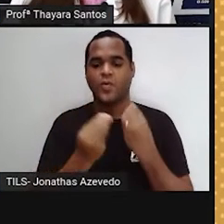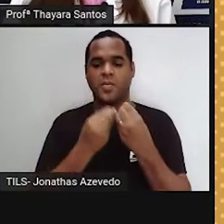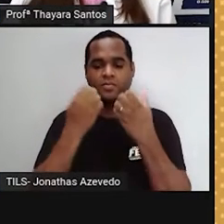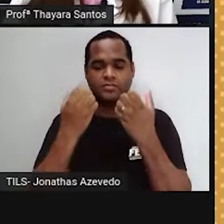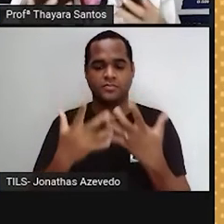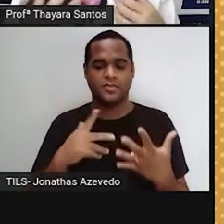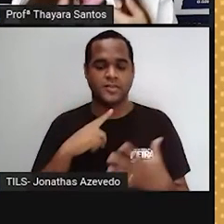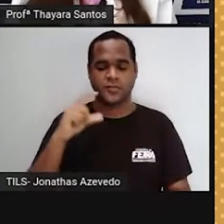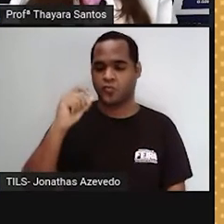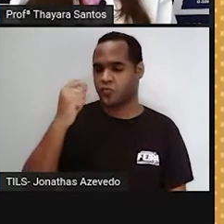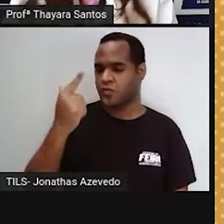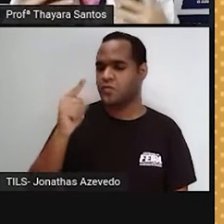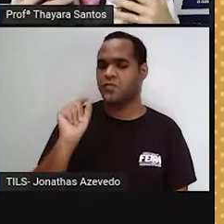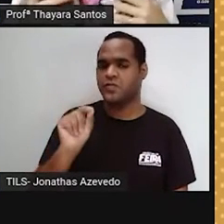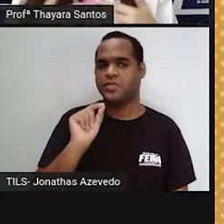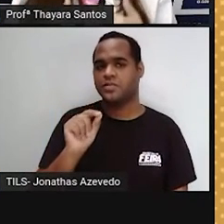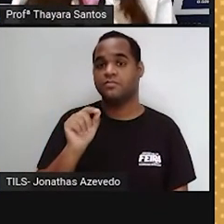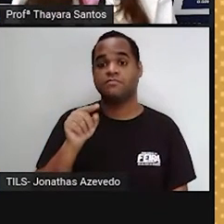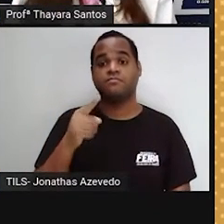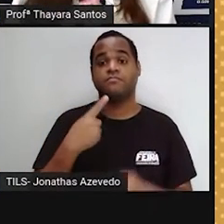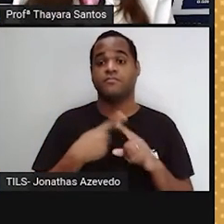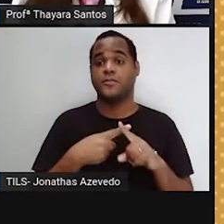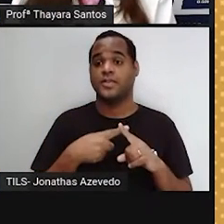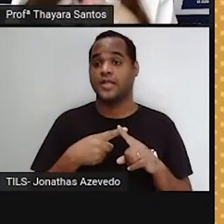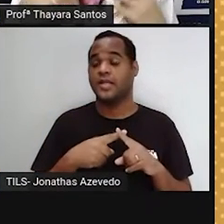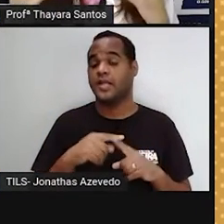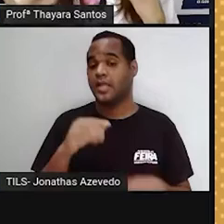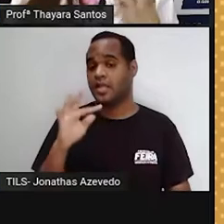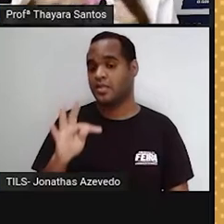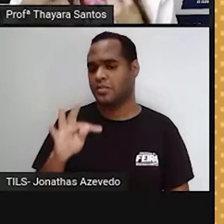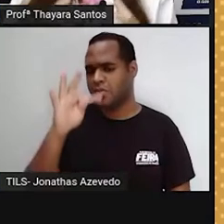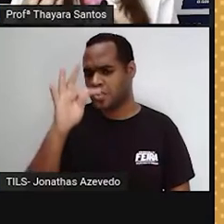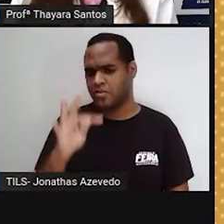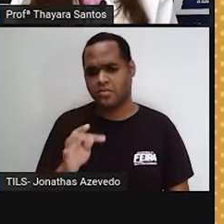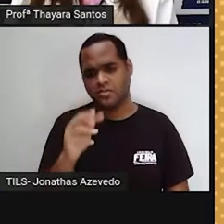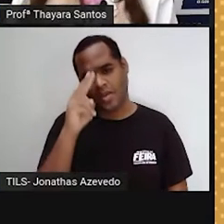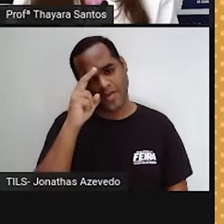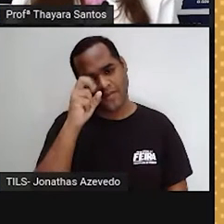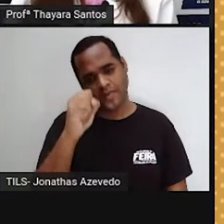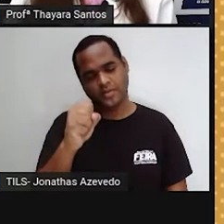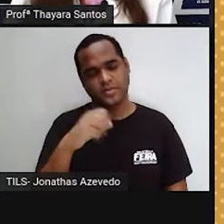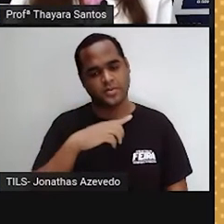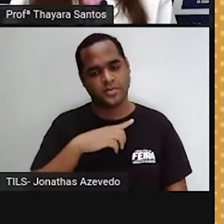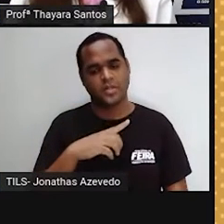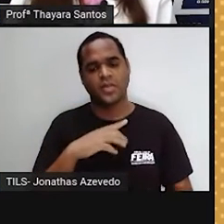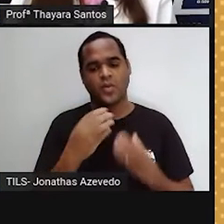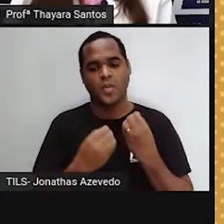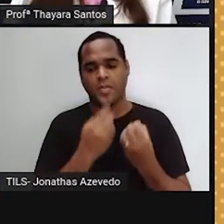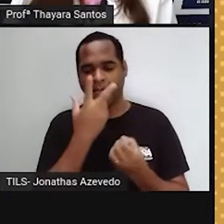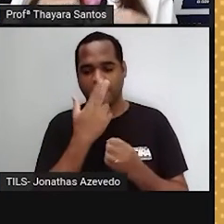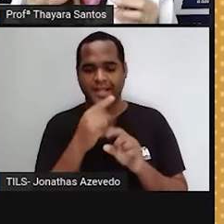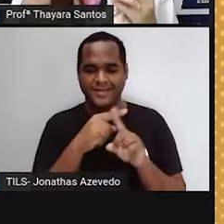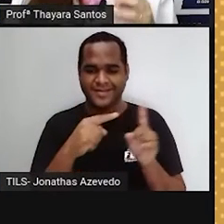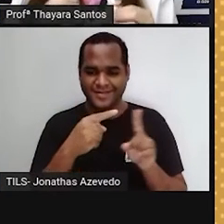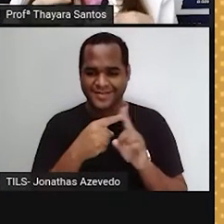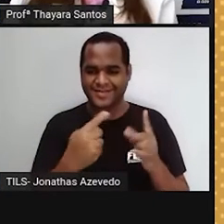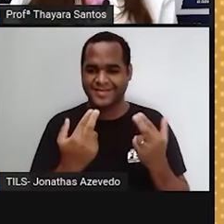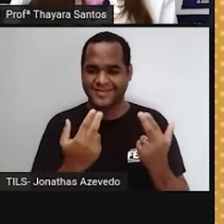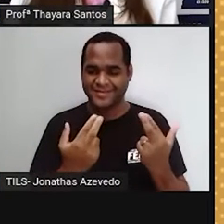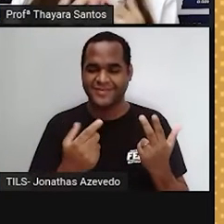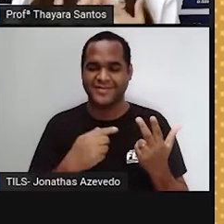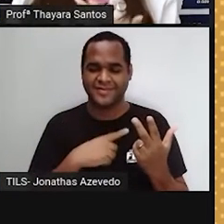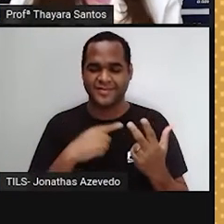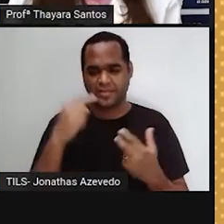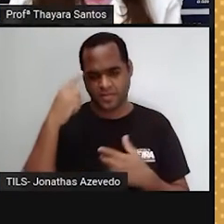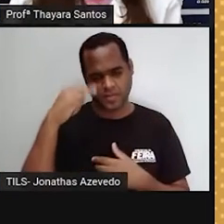pisar no sol. Por quê? Porque a temperatura lá é tão alta que ele tem esse aspecto pastoso parecido com o manto da Terra. Então, a gente não